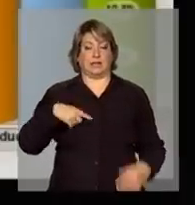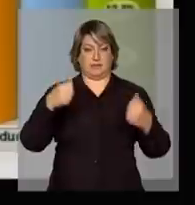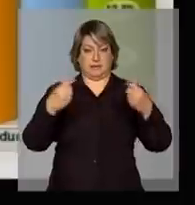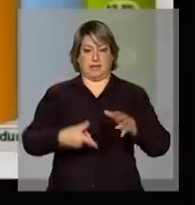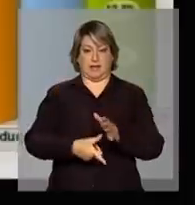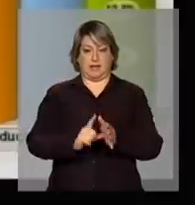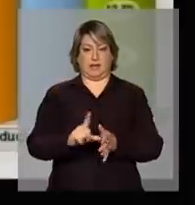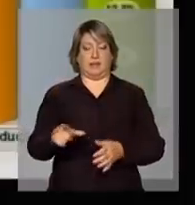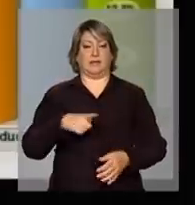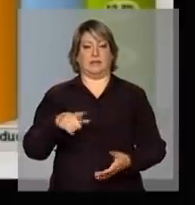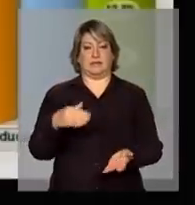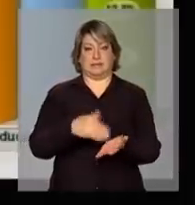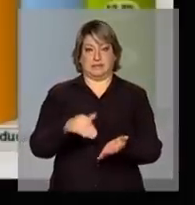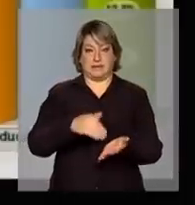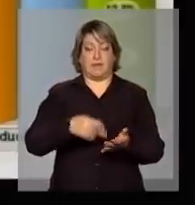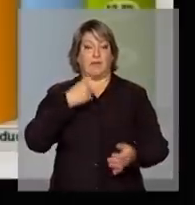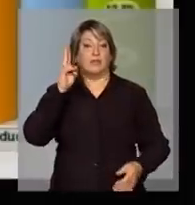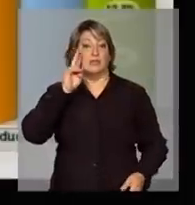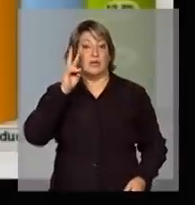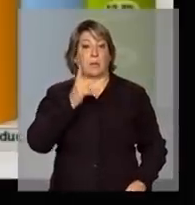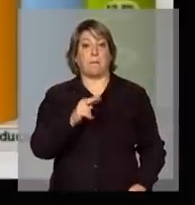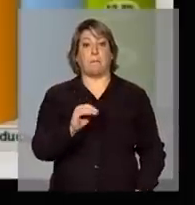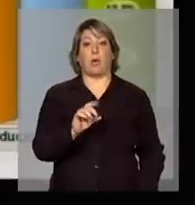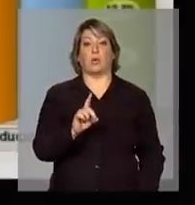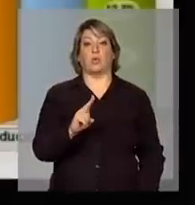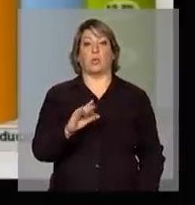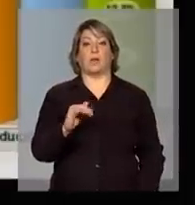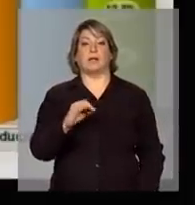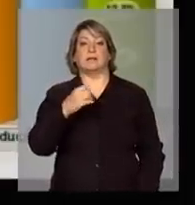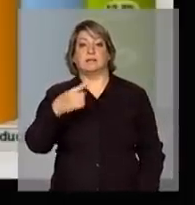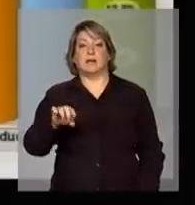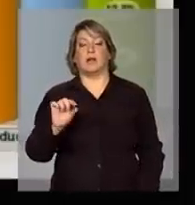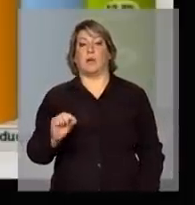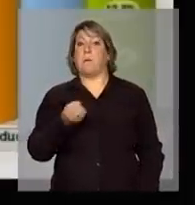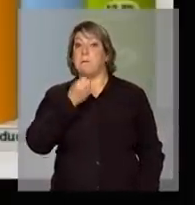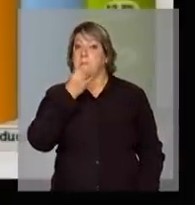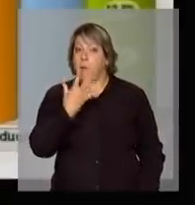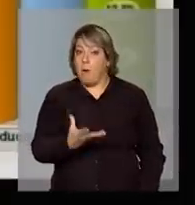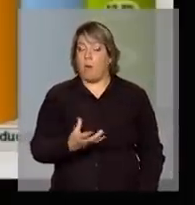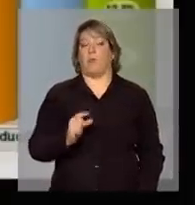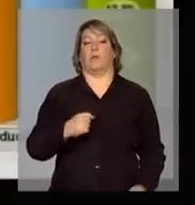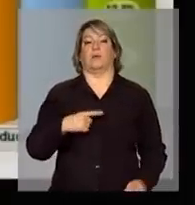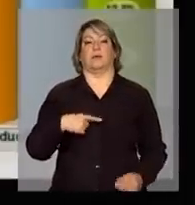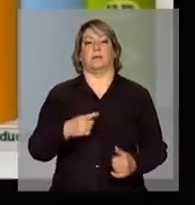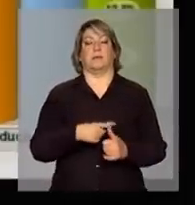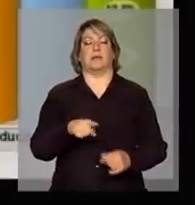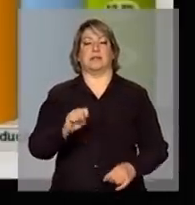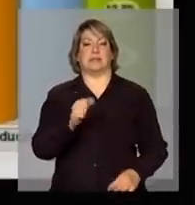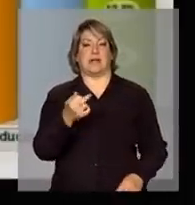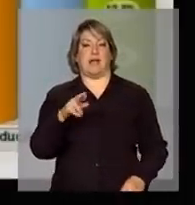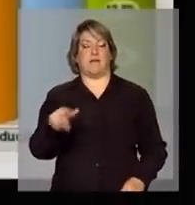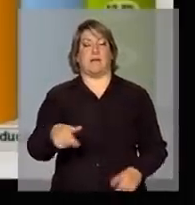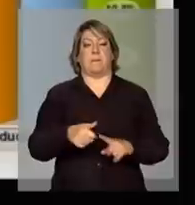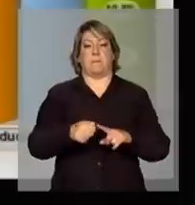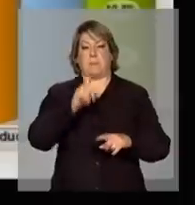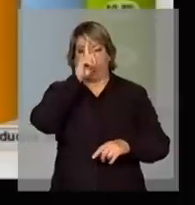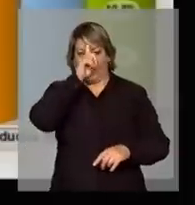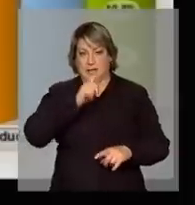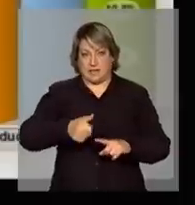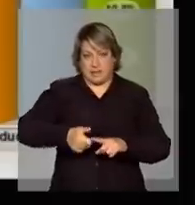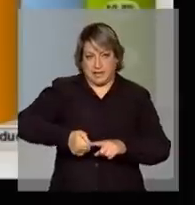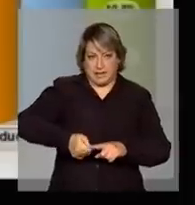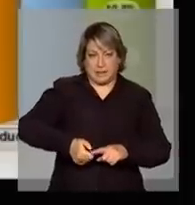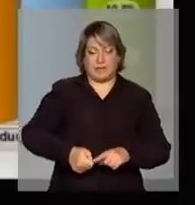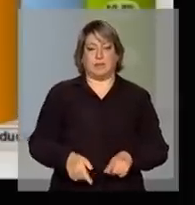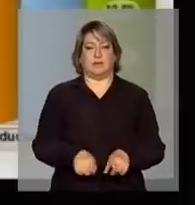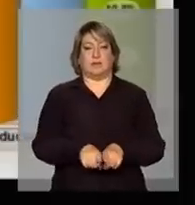o nosso secretário de política, em relação à produtividade, ao bom desempenho da primeira safra do milho, e também